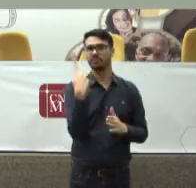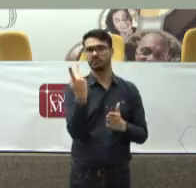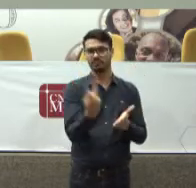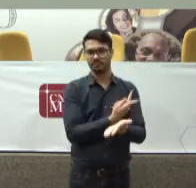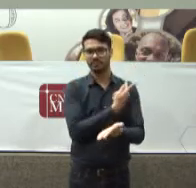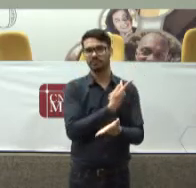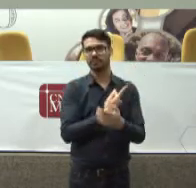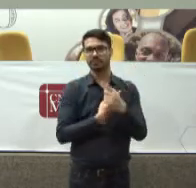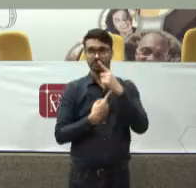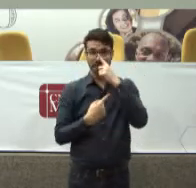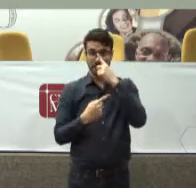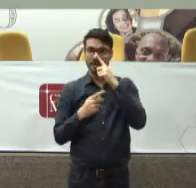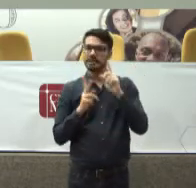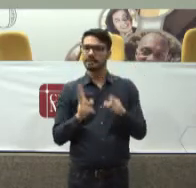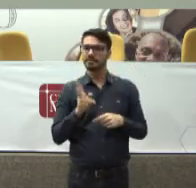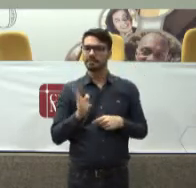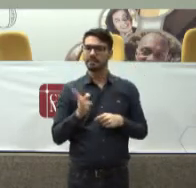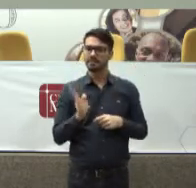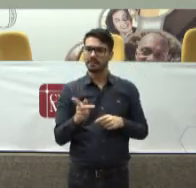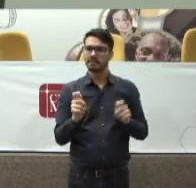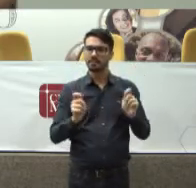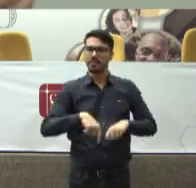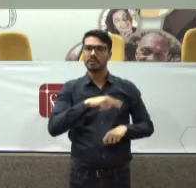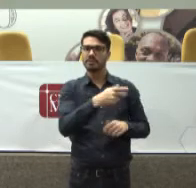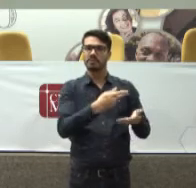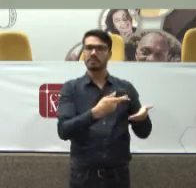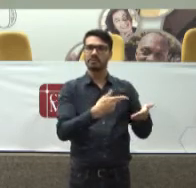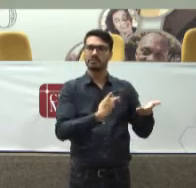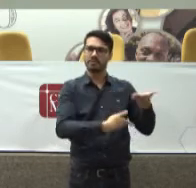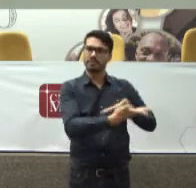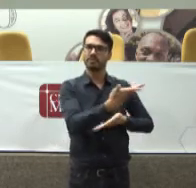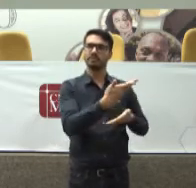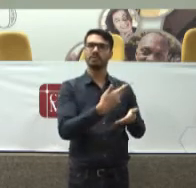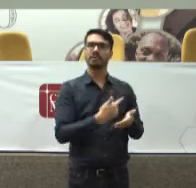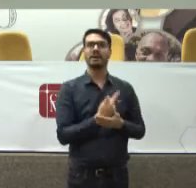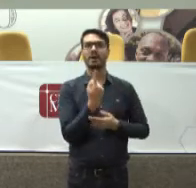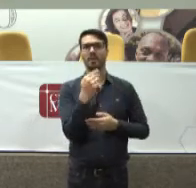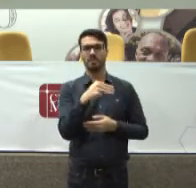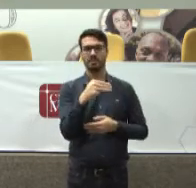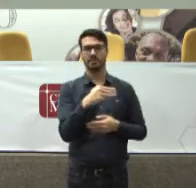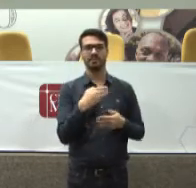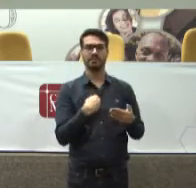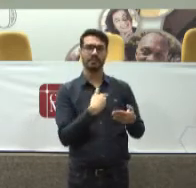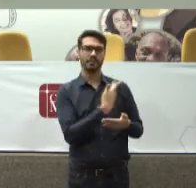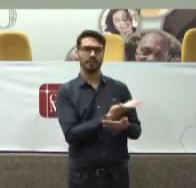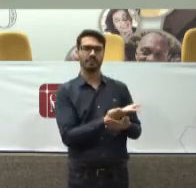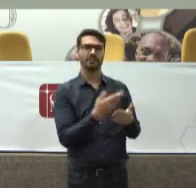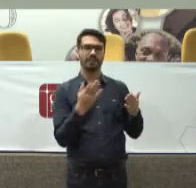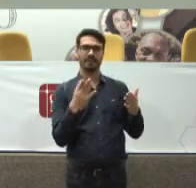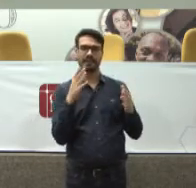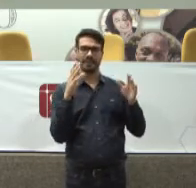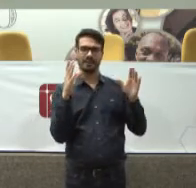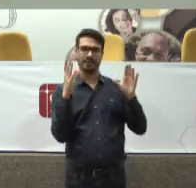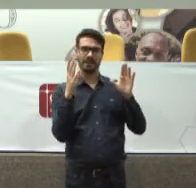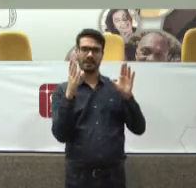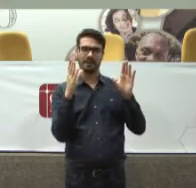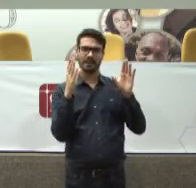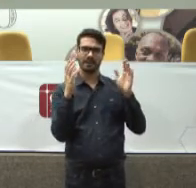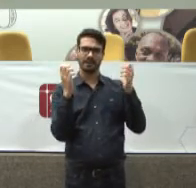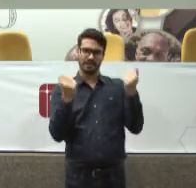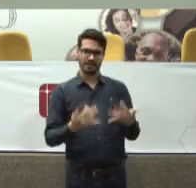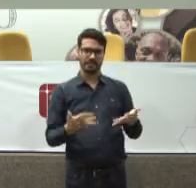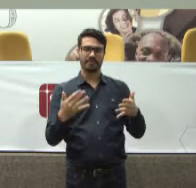raro Sempre é possível A negociação Para encerrar Vi que só tem um minuto Para encerrar Eu queria dizer Que